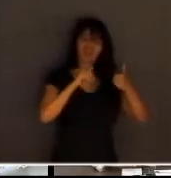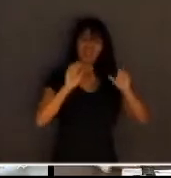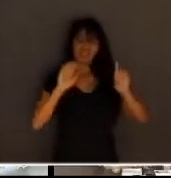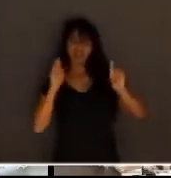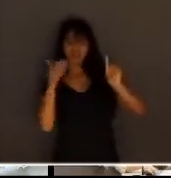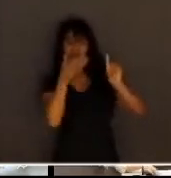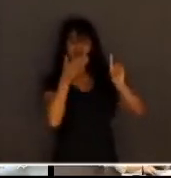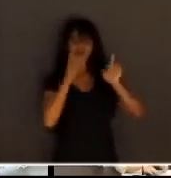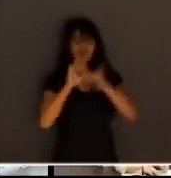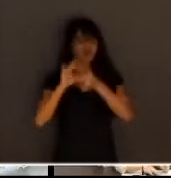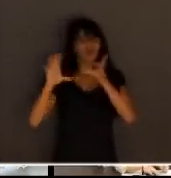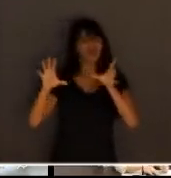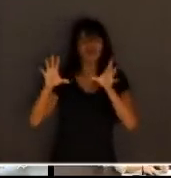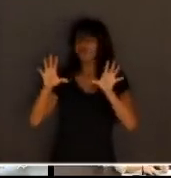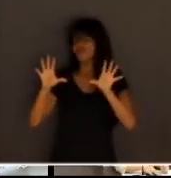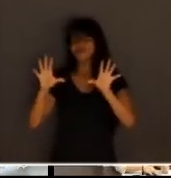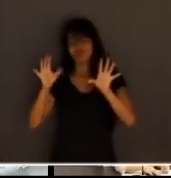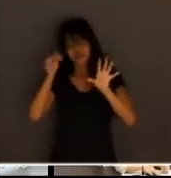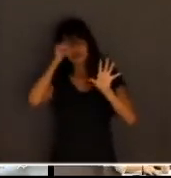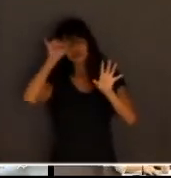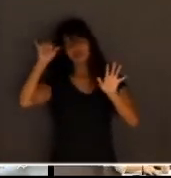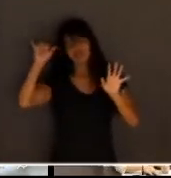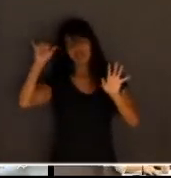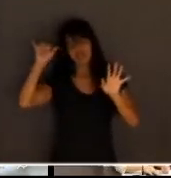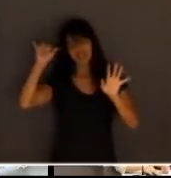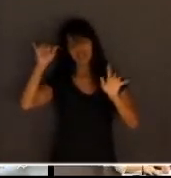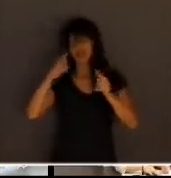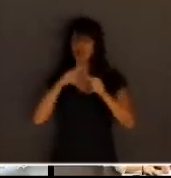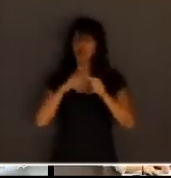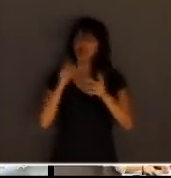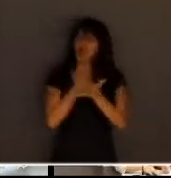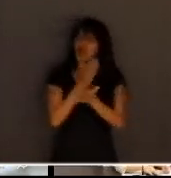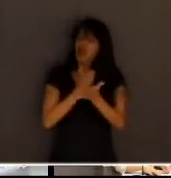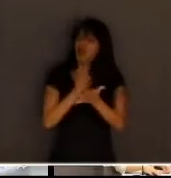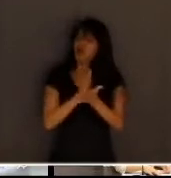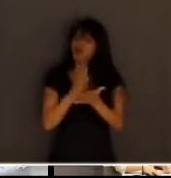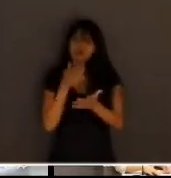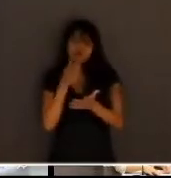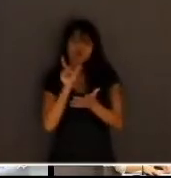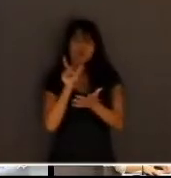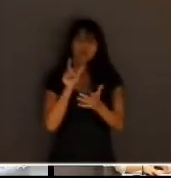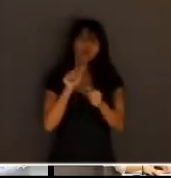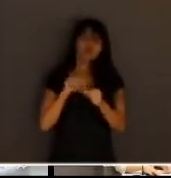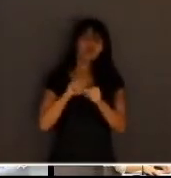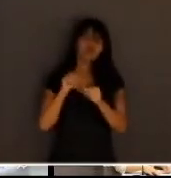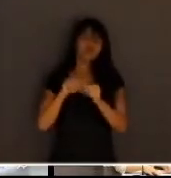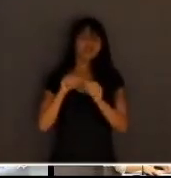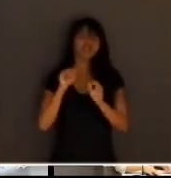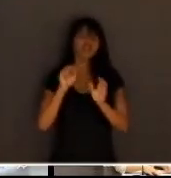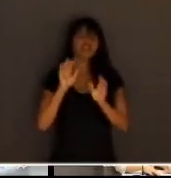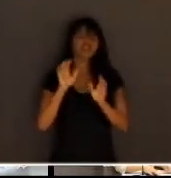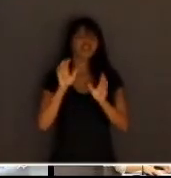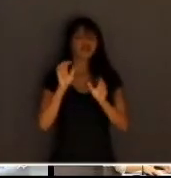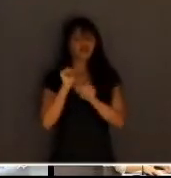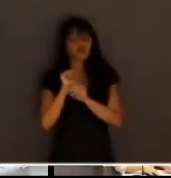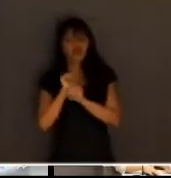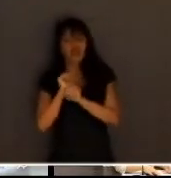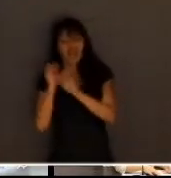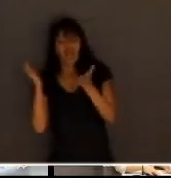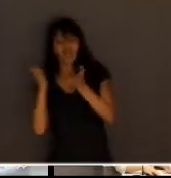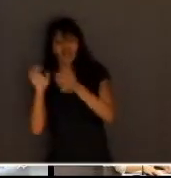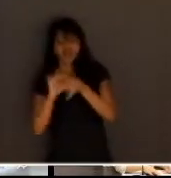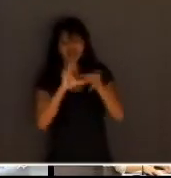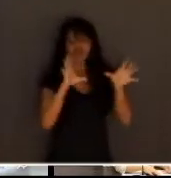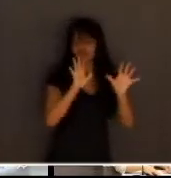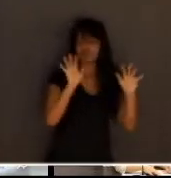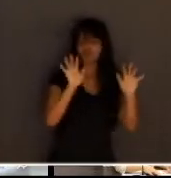naturalmente queria. Alguns eu já queria estar conseguindo condenações de 15 anos para eles deixarem de ser soltos, né? Mas daqui a pouco também vamos discutir